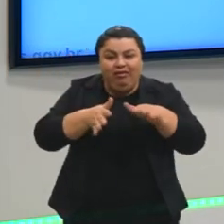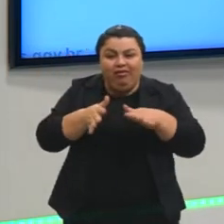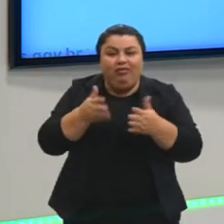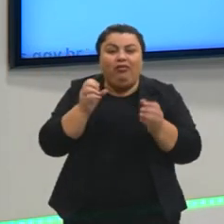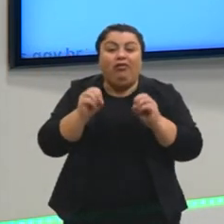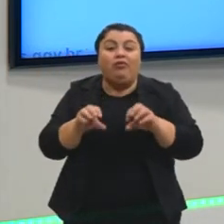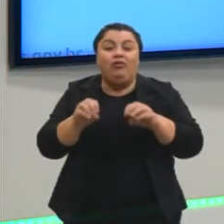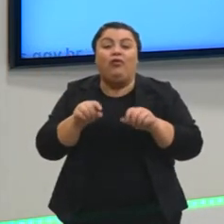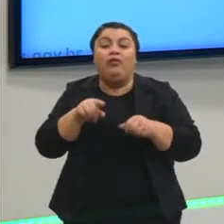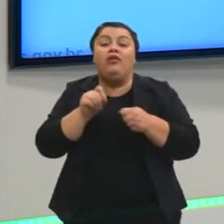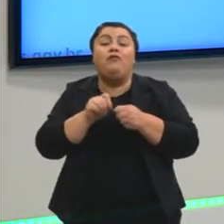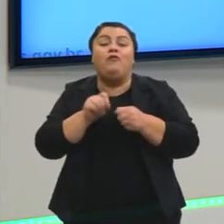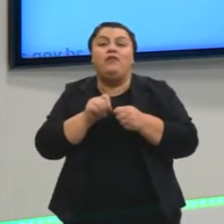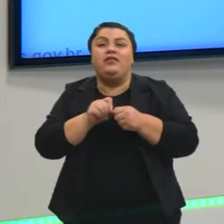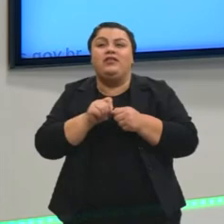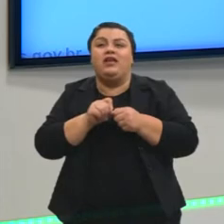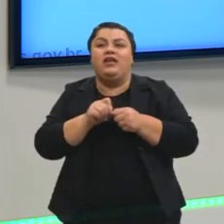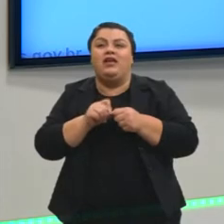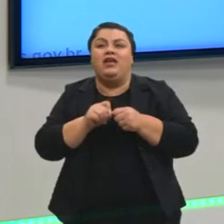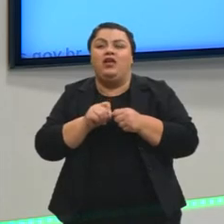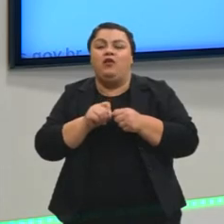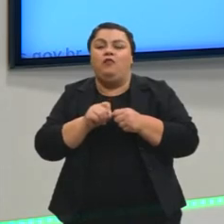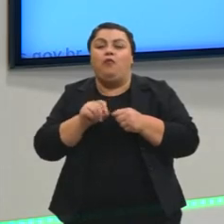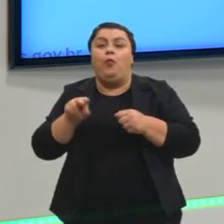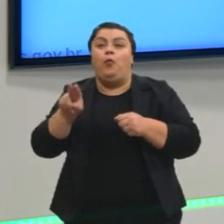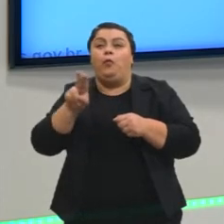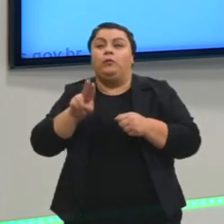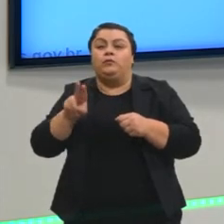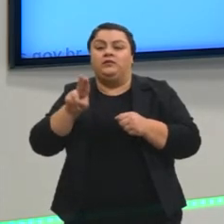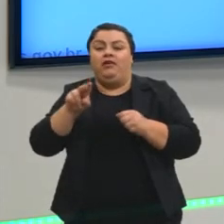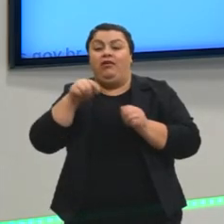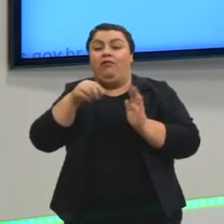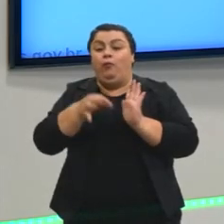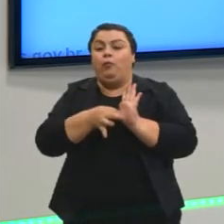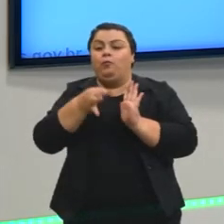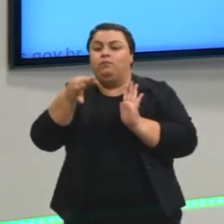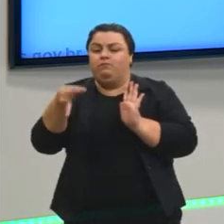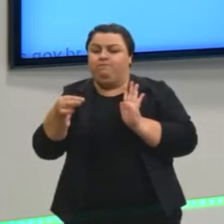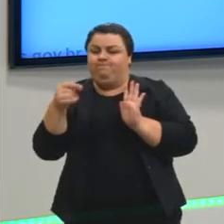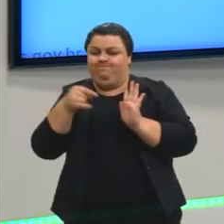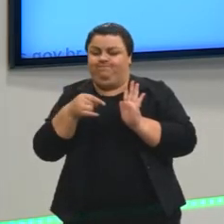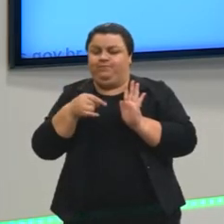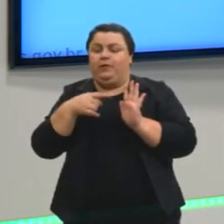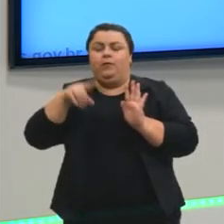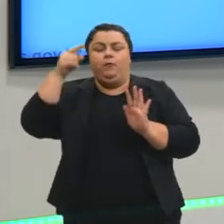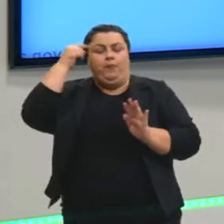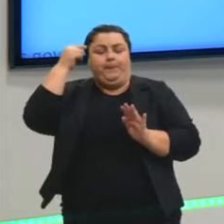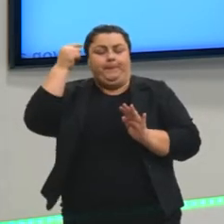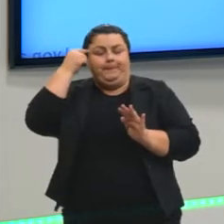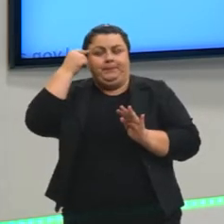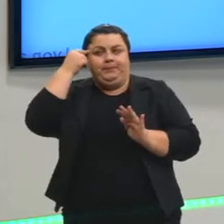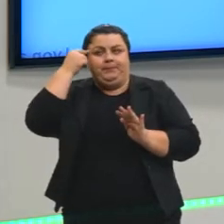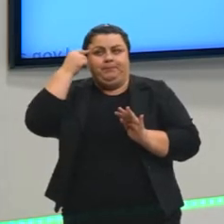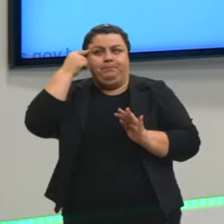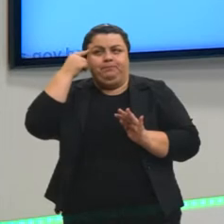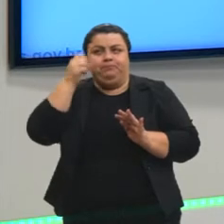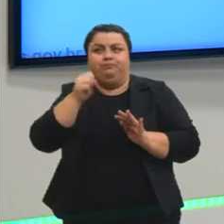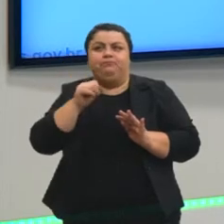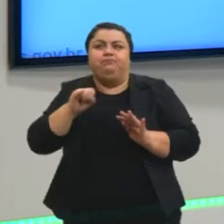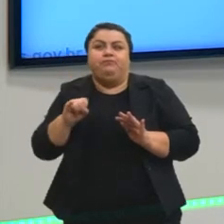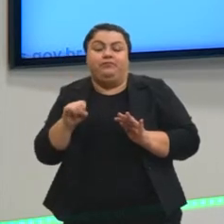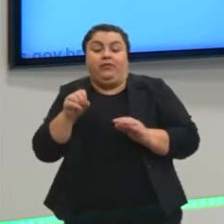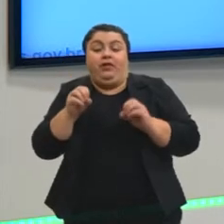O que eu vou fazer com esse dado? eu vou colocar esse dado e eu vou opinar sobre ele. E aí eu vou pensar. Se